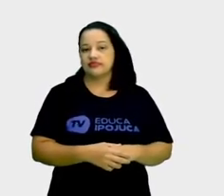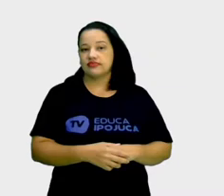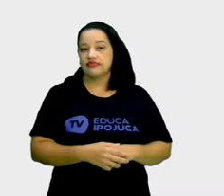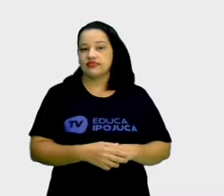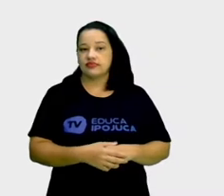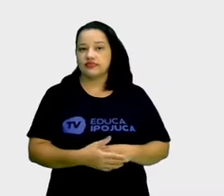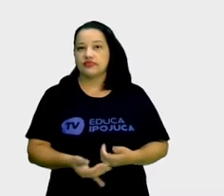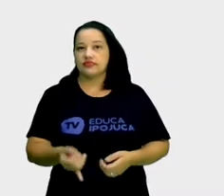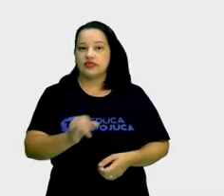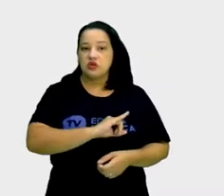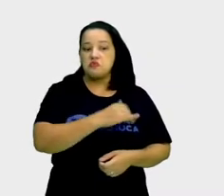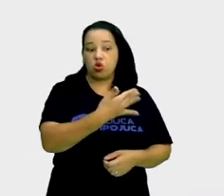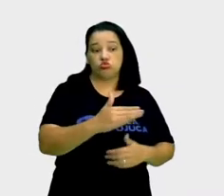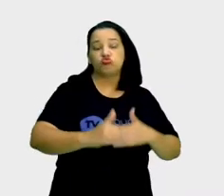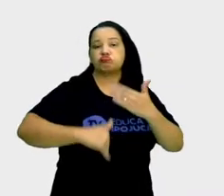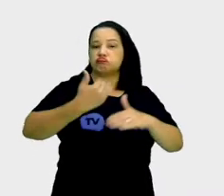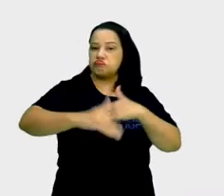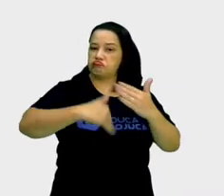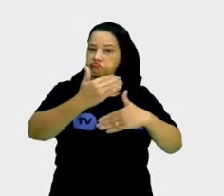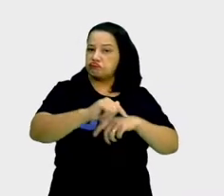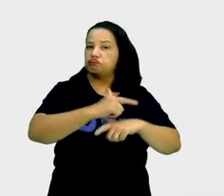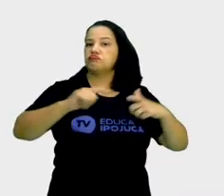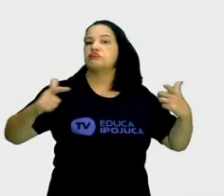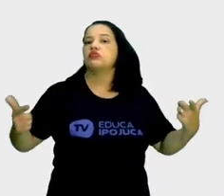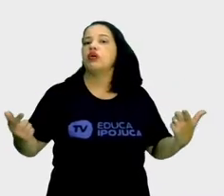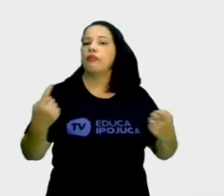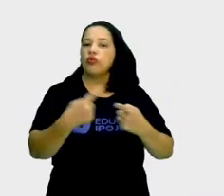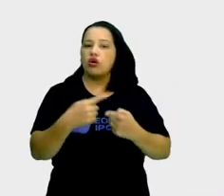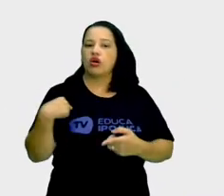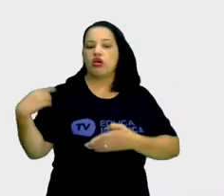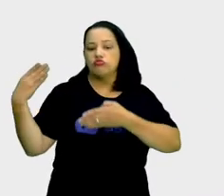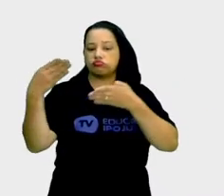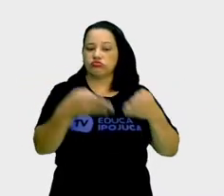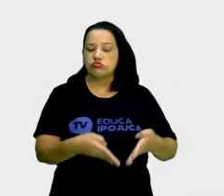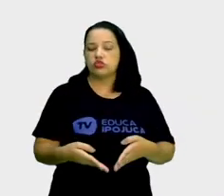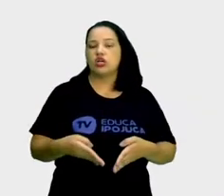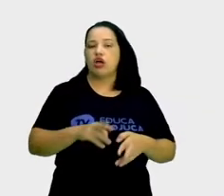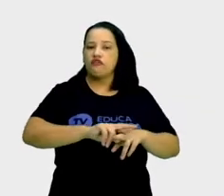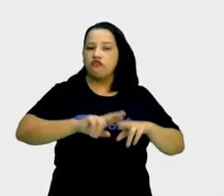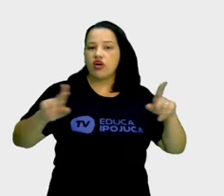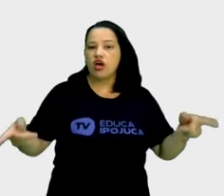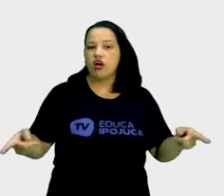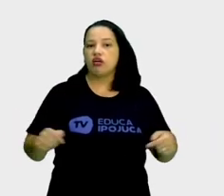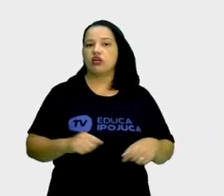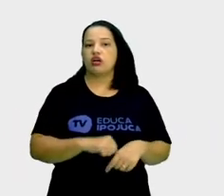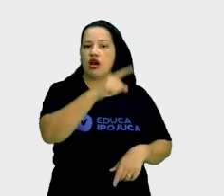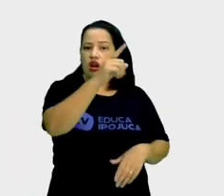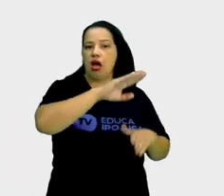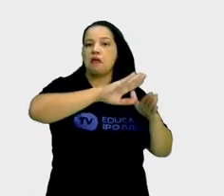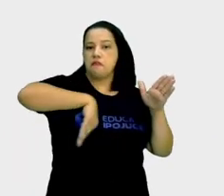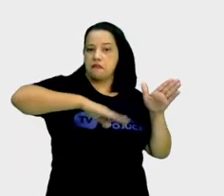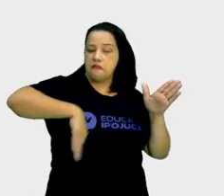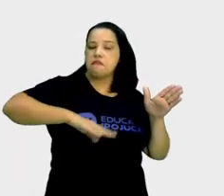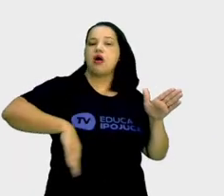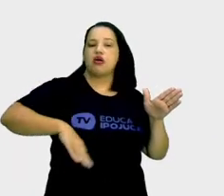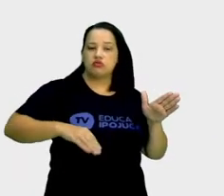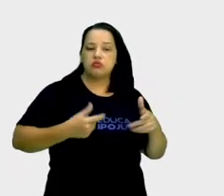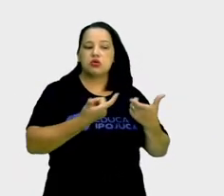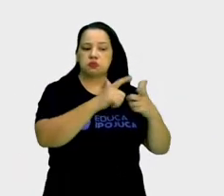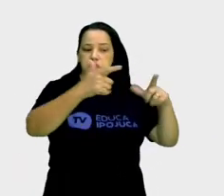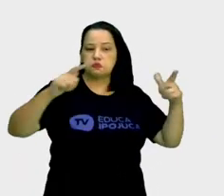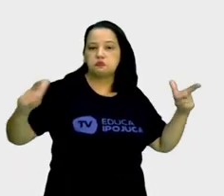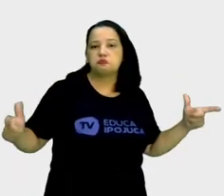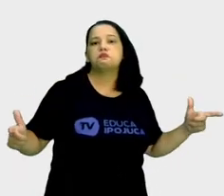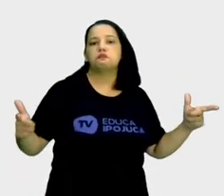Ipojuca cresceu muito. Depois que eu cheguei aqui, era diferente Ipojuca. Para a praia também, mudou muito, cresceu muito também a praia